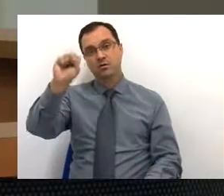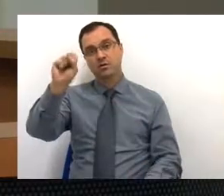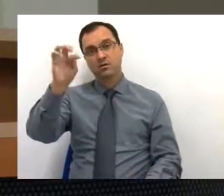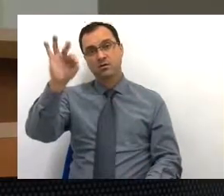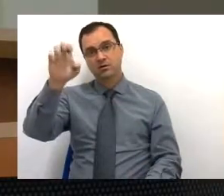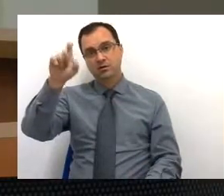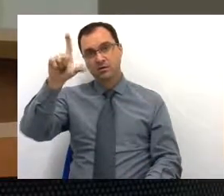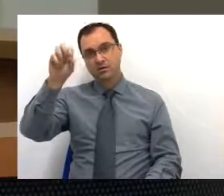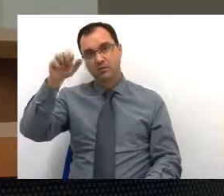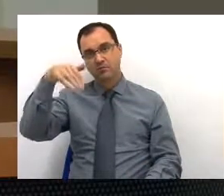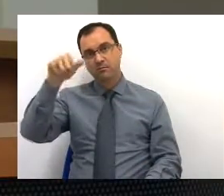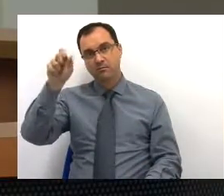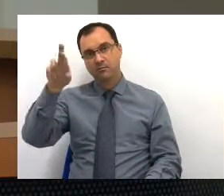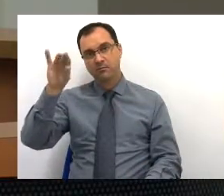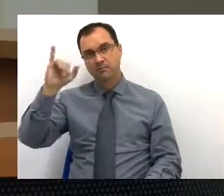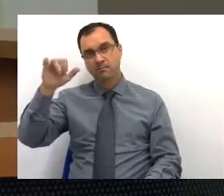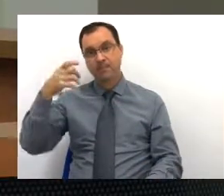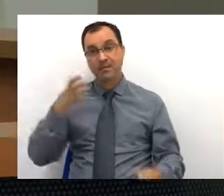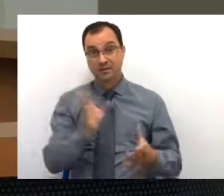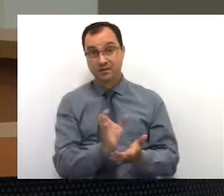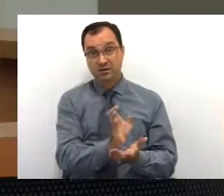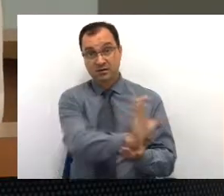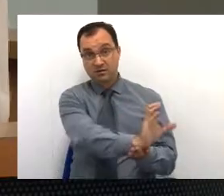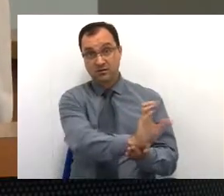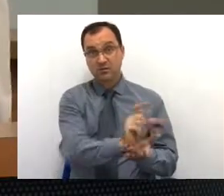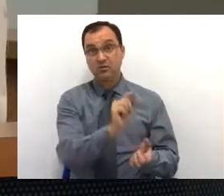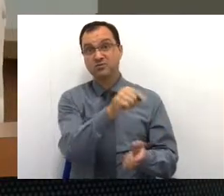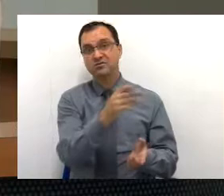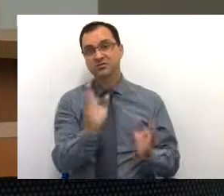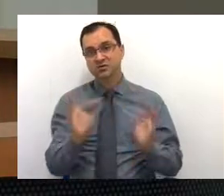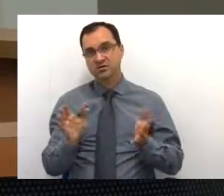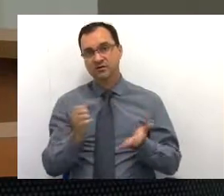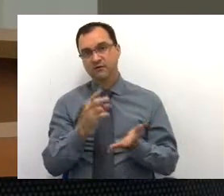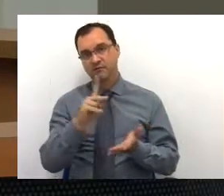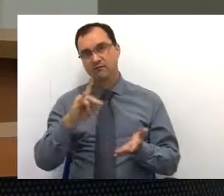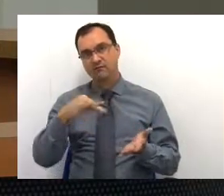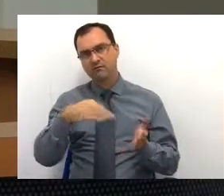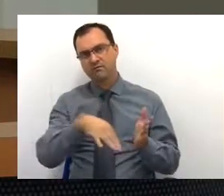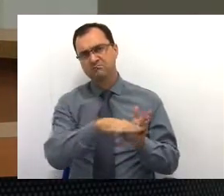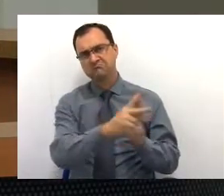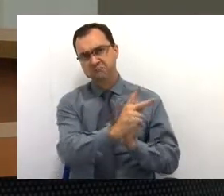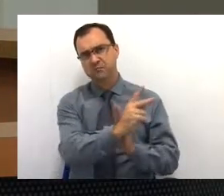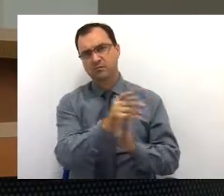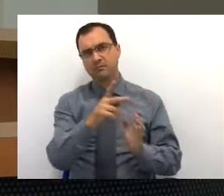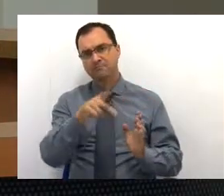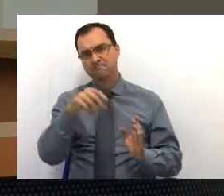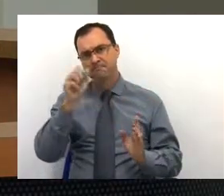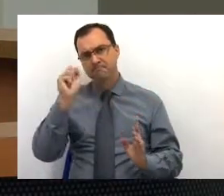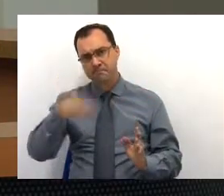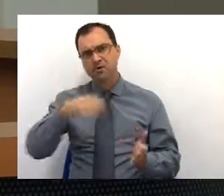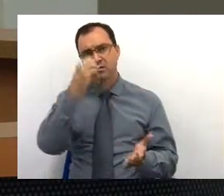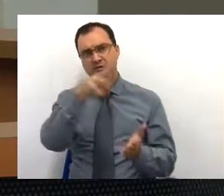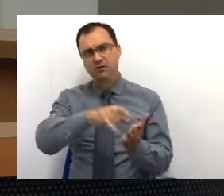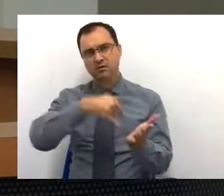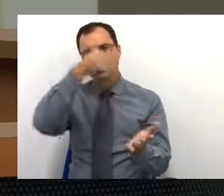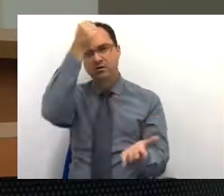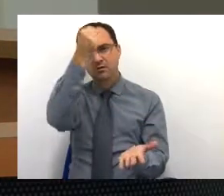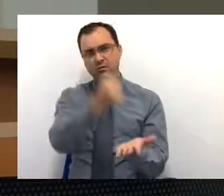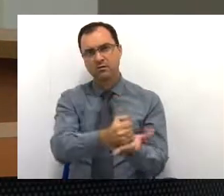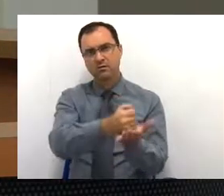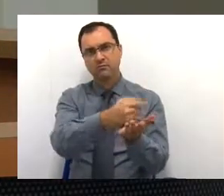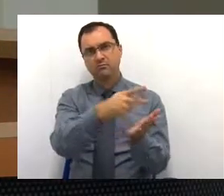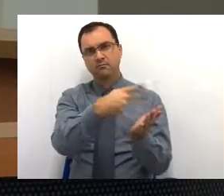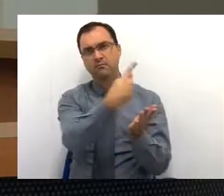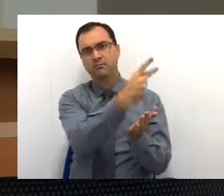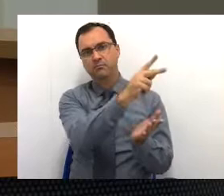Então, uma grande parcela desse orçamento já vai, ele já está pré-carimbado direto ao